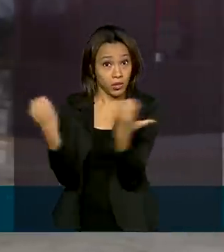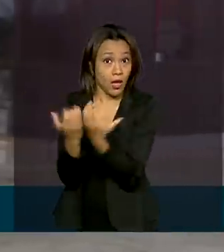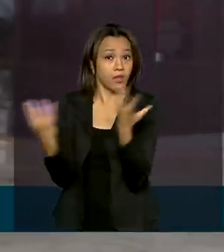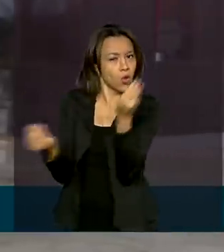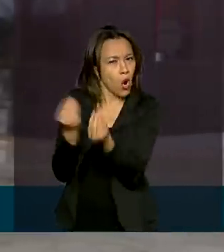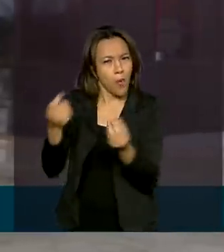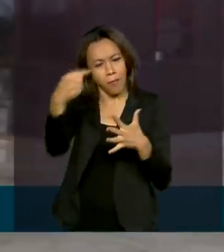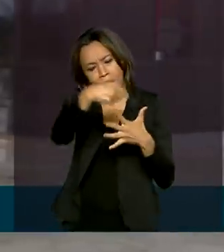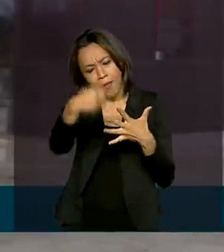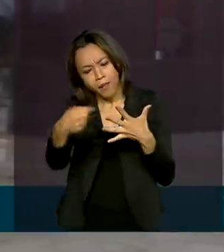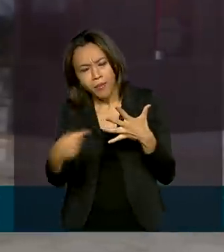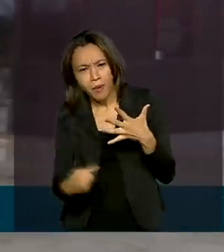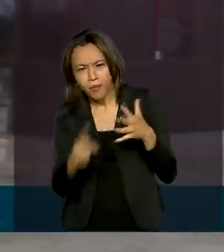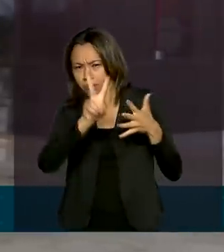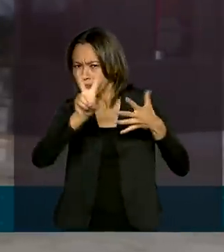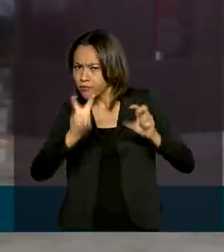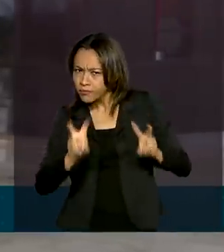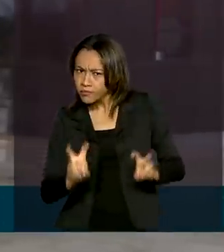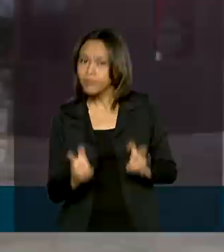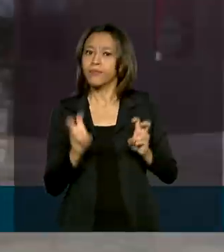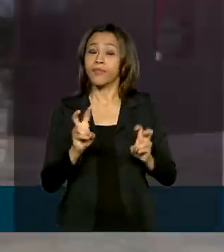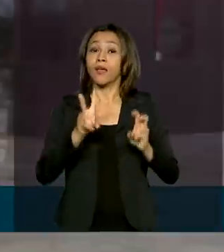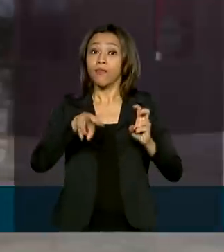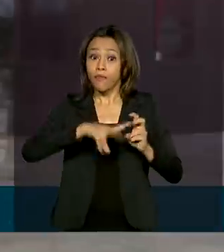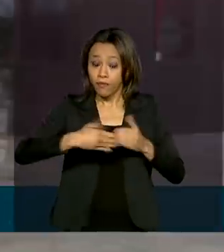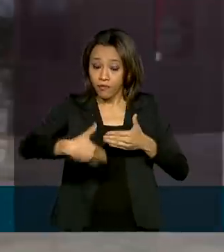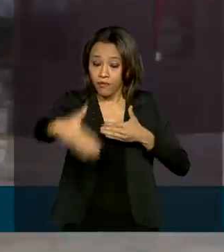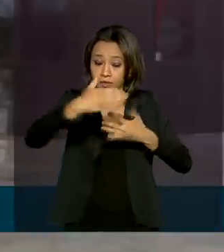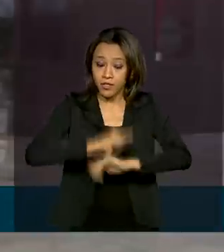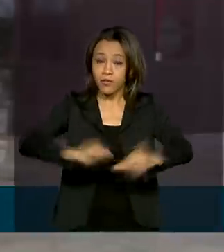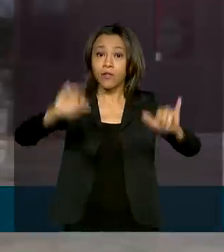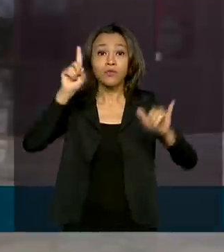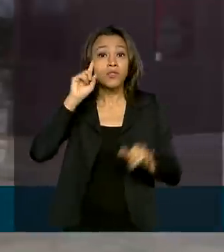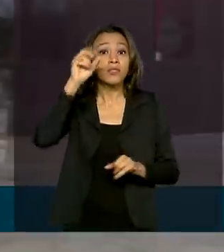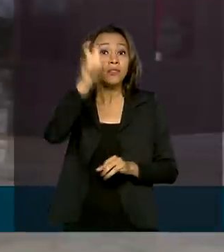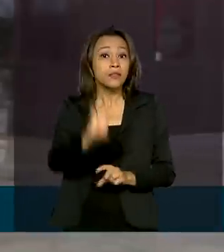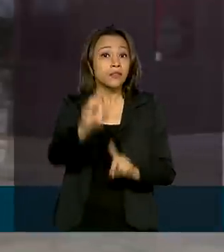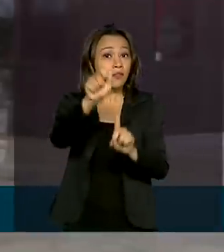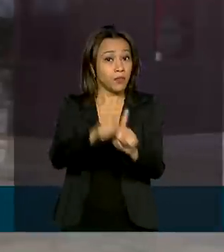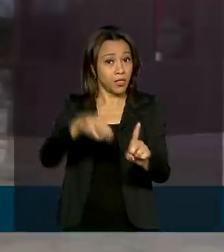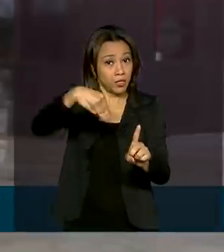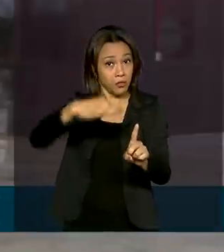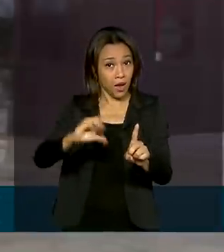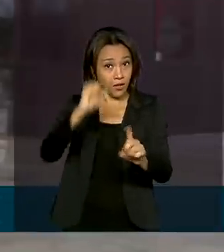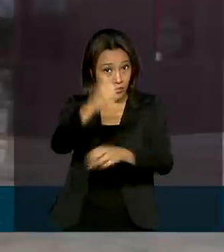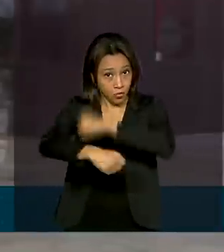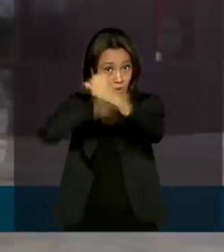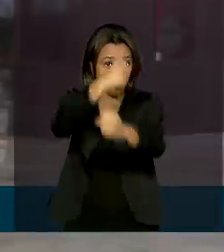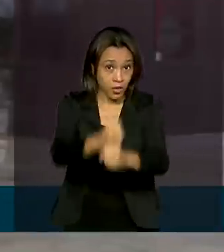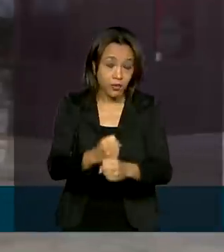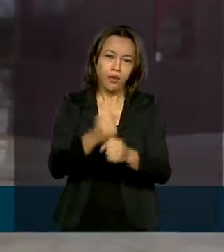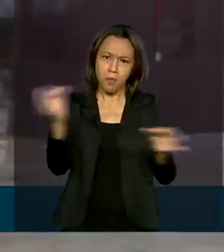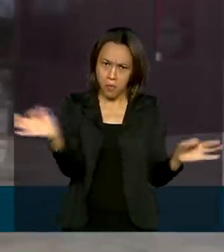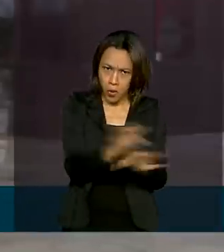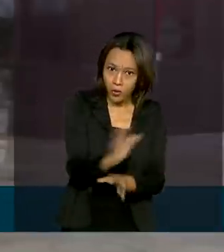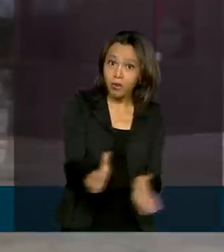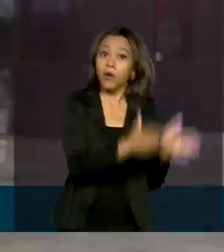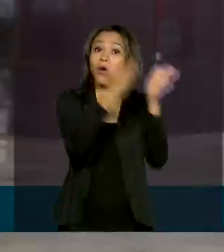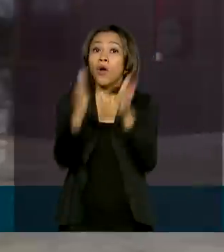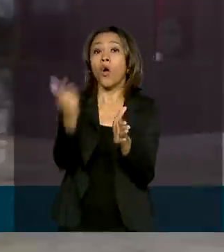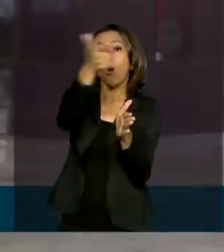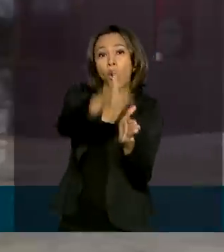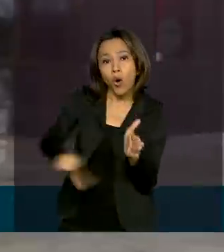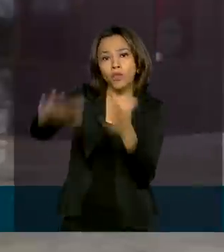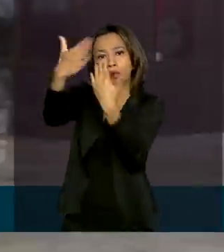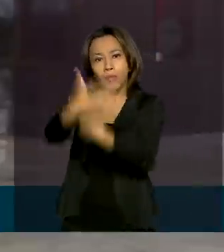desta etapa será divulgado no dia 5 de março do ano que vem. E os aprovados ainda participarão de uma outra etapa de caráter prático